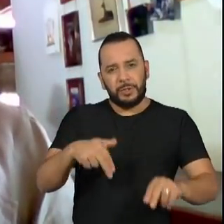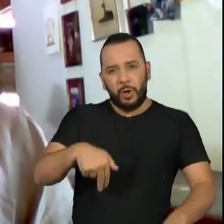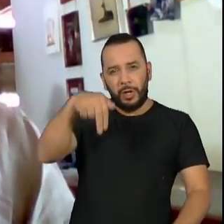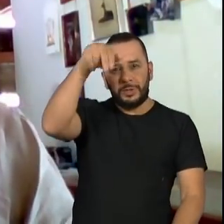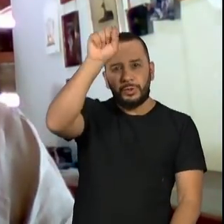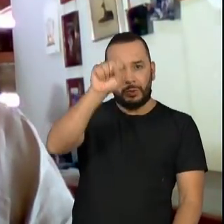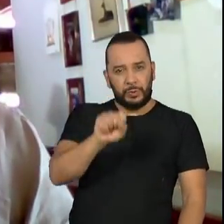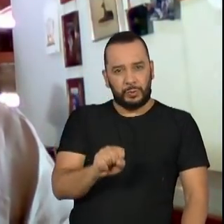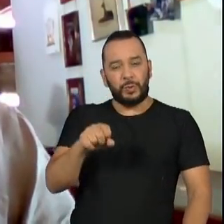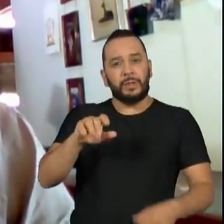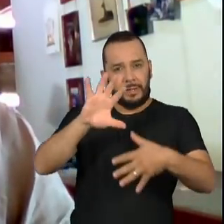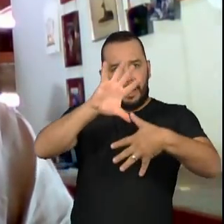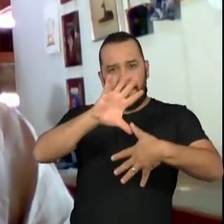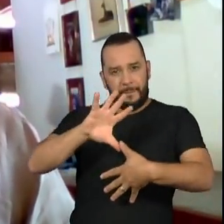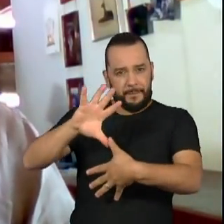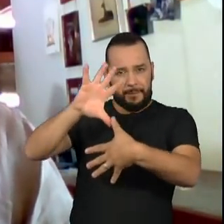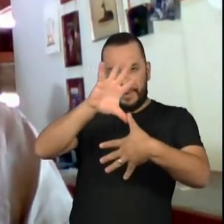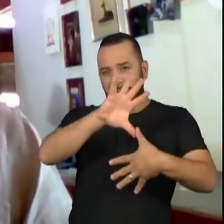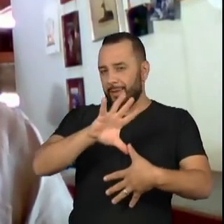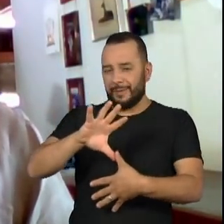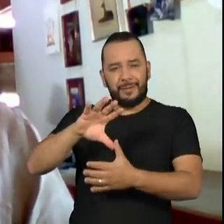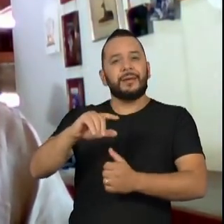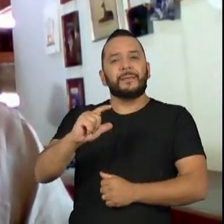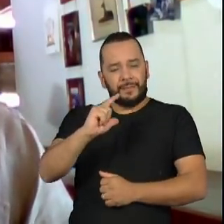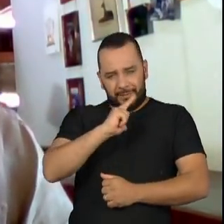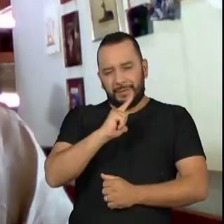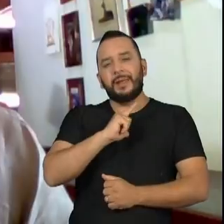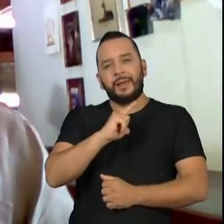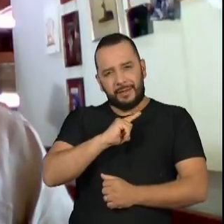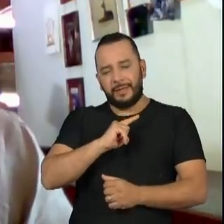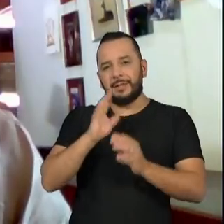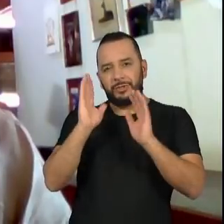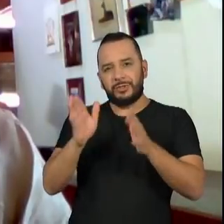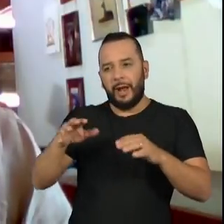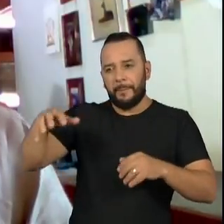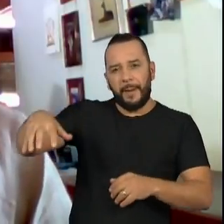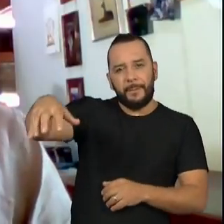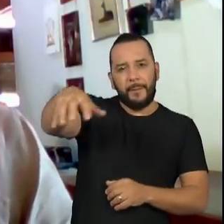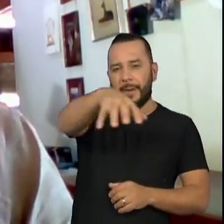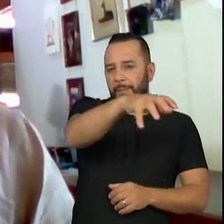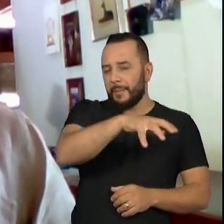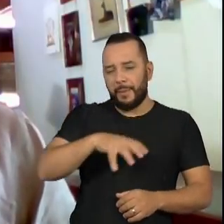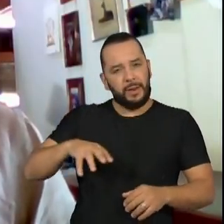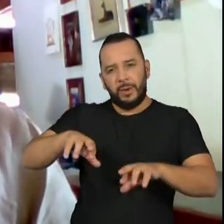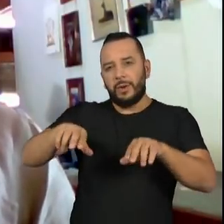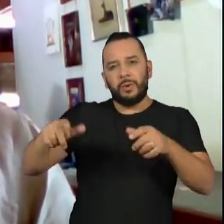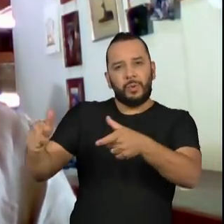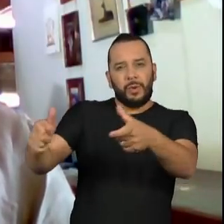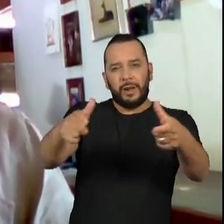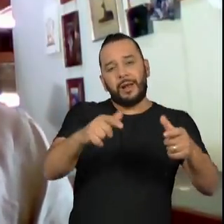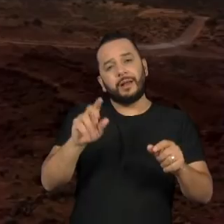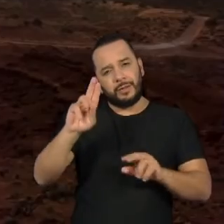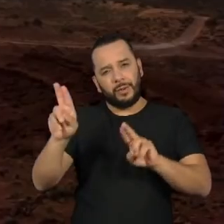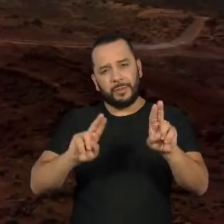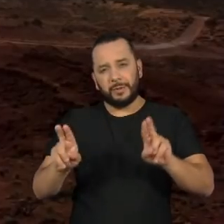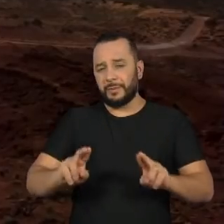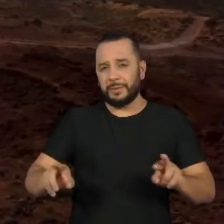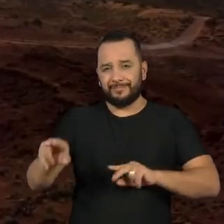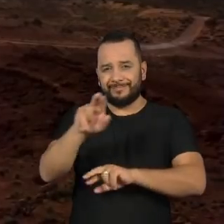sul das Américas, com diferentes civilizações, diferentes sociedades e ganha esses nomes tão diferenciados também.